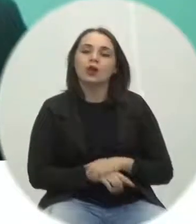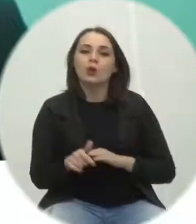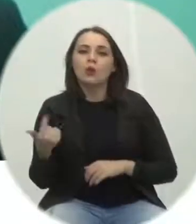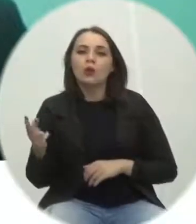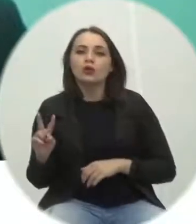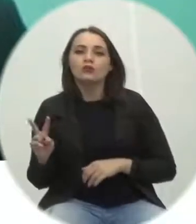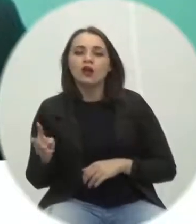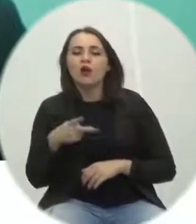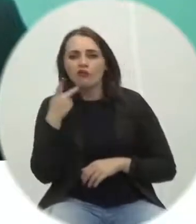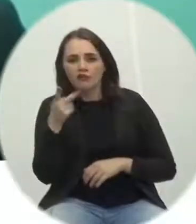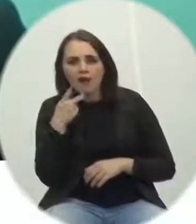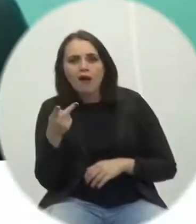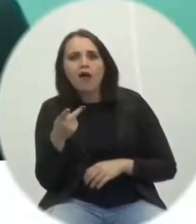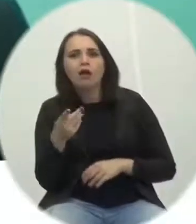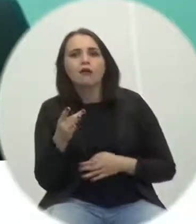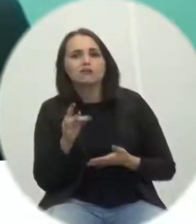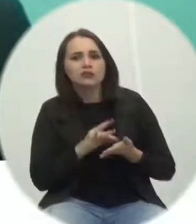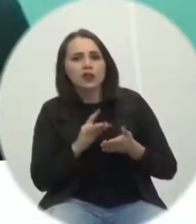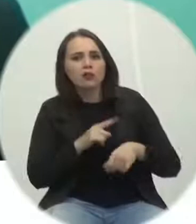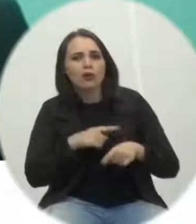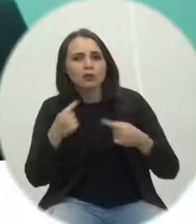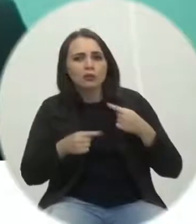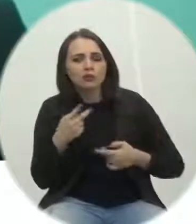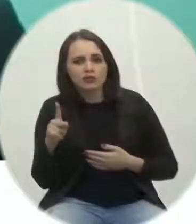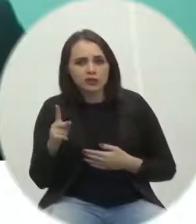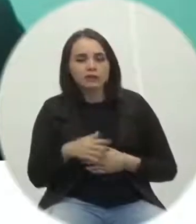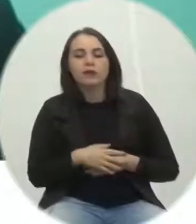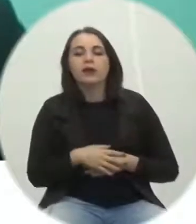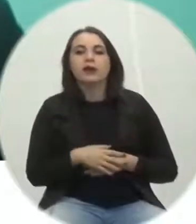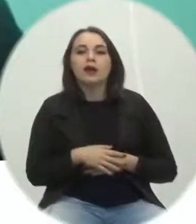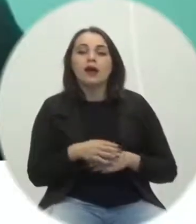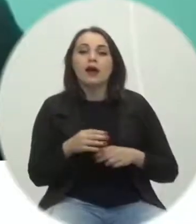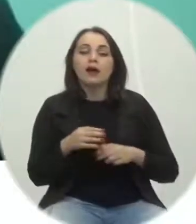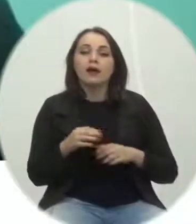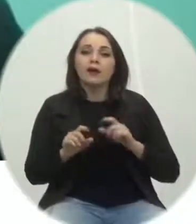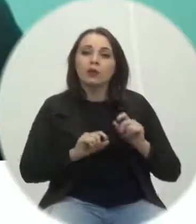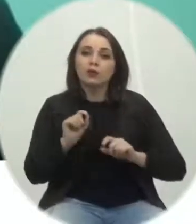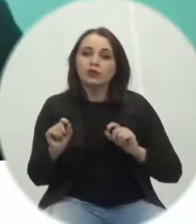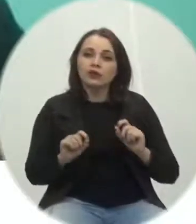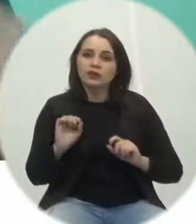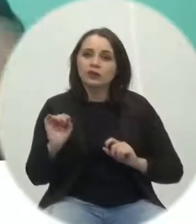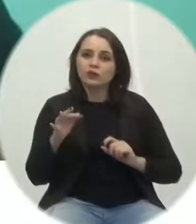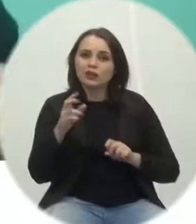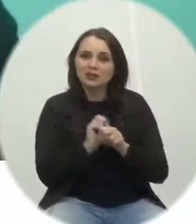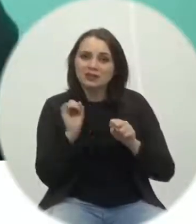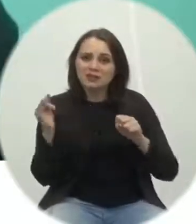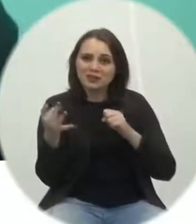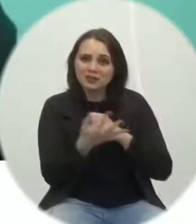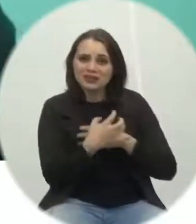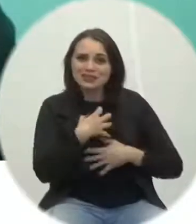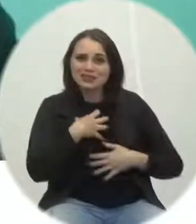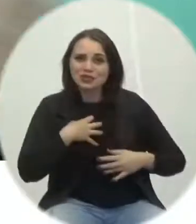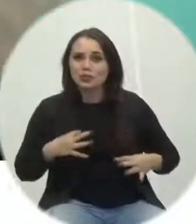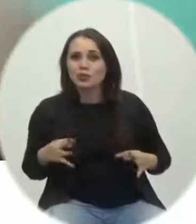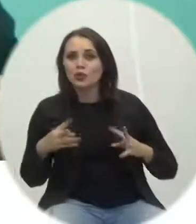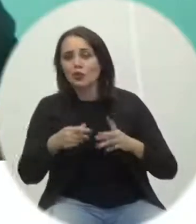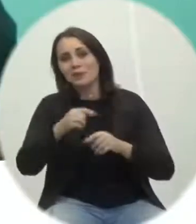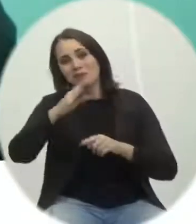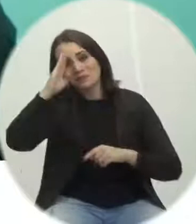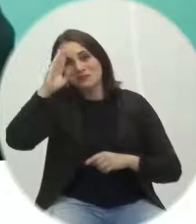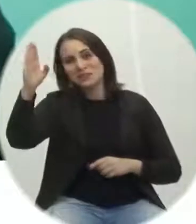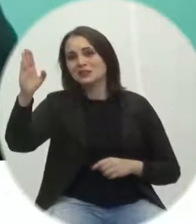forma bastante contundente os impactos da pandemia estão sendo sentidos por todos mas o setor de serviços ele